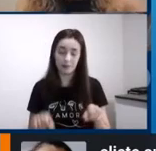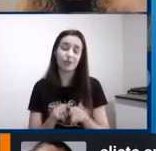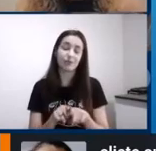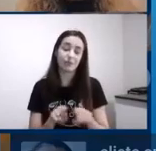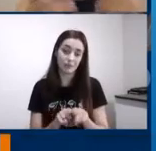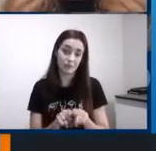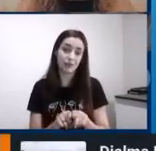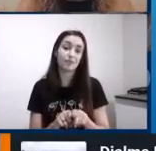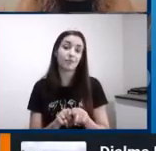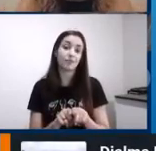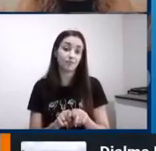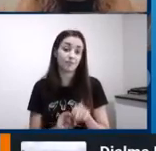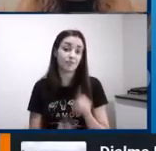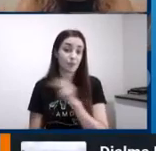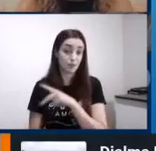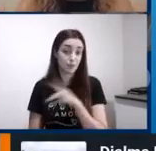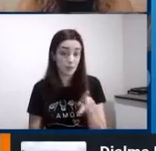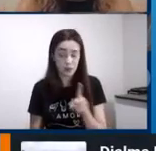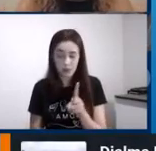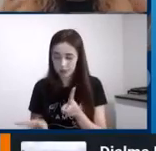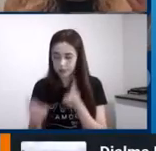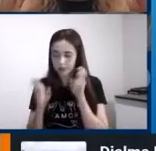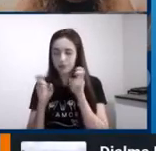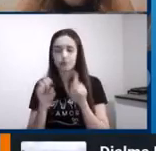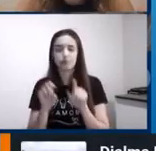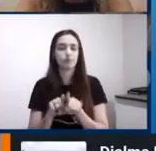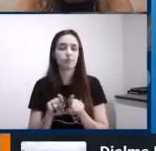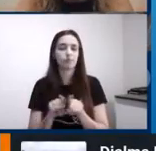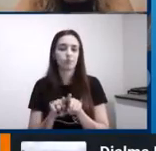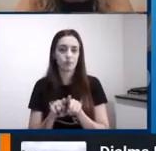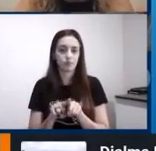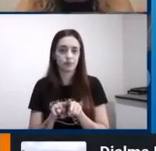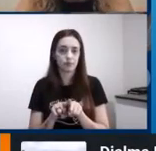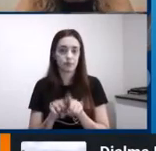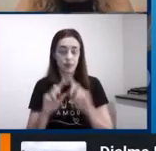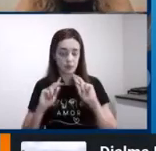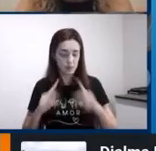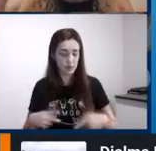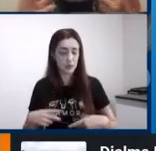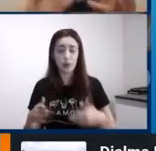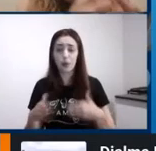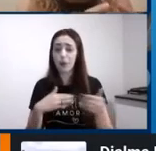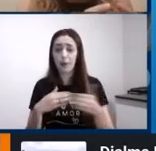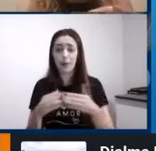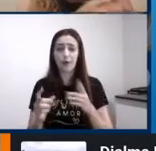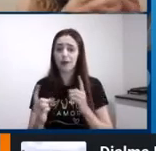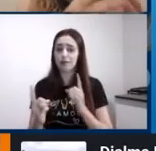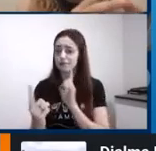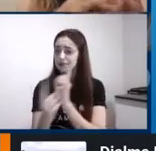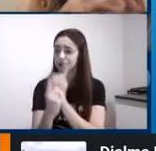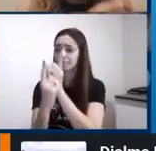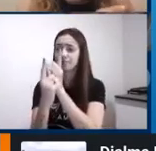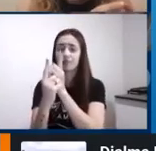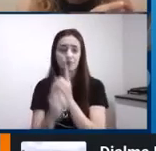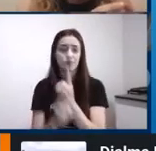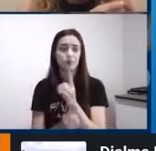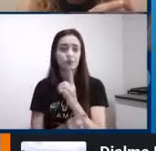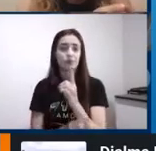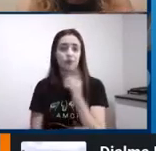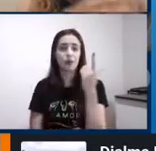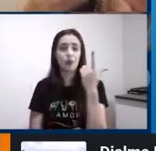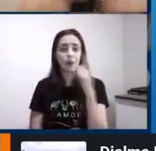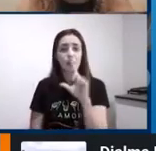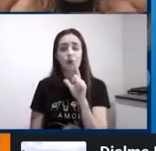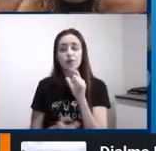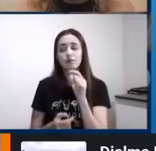é papel de quem está próximo do ser humano e vai levá-lo a tomar consciência